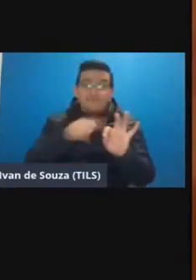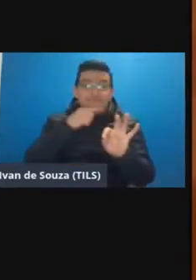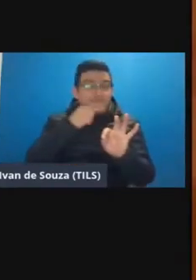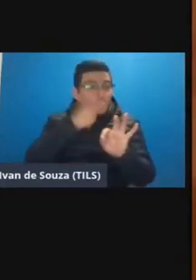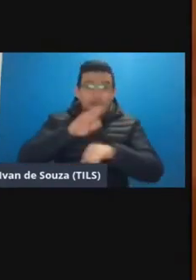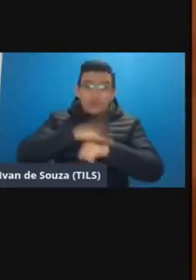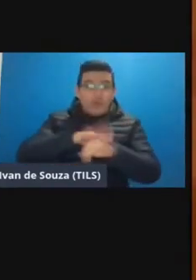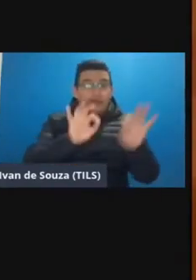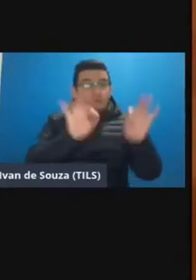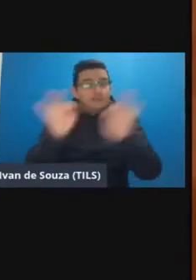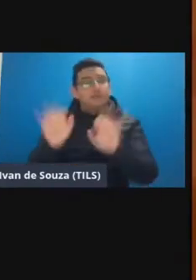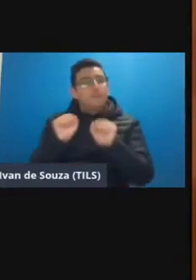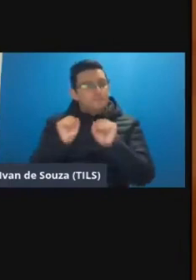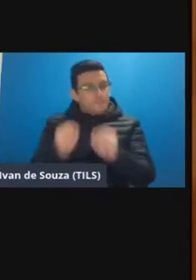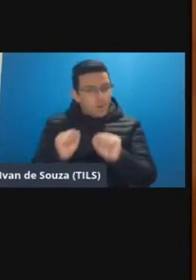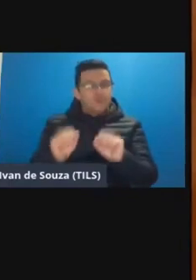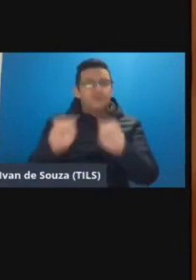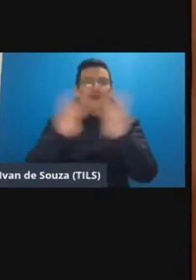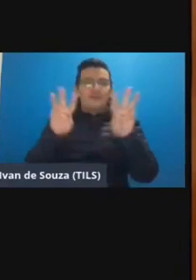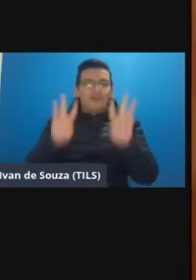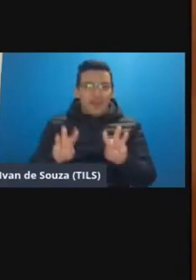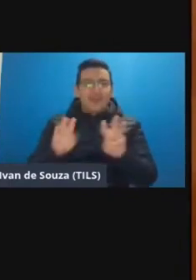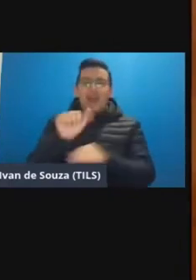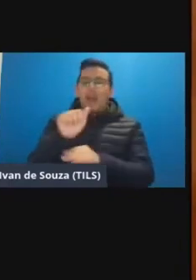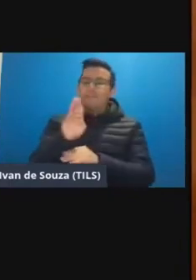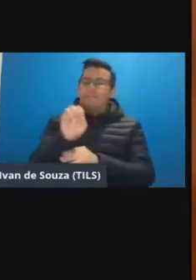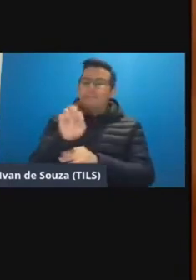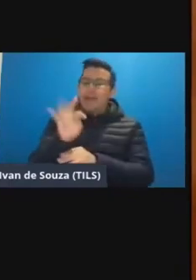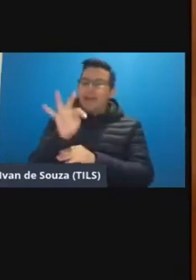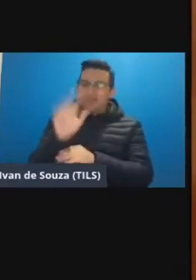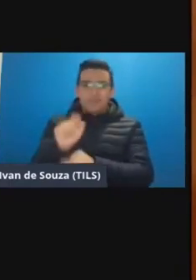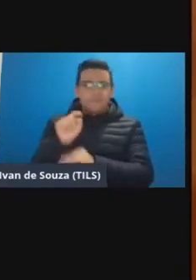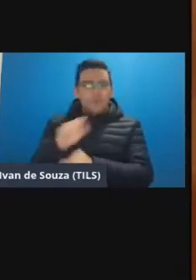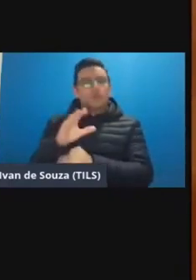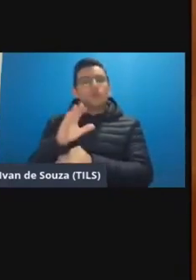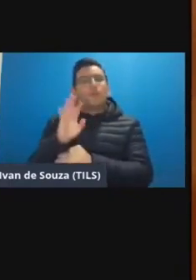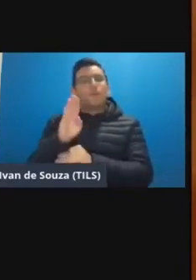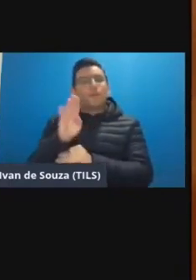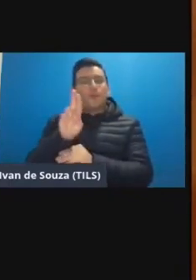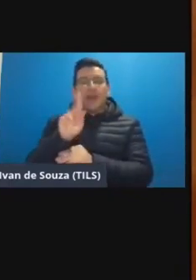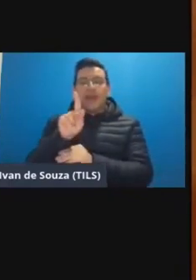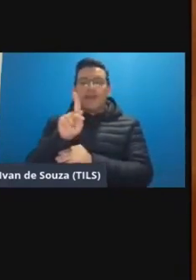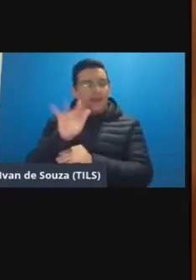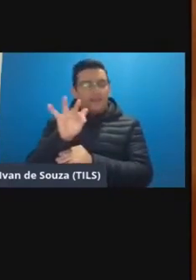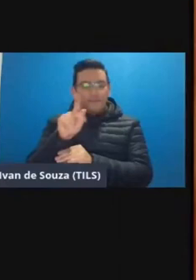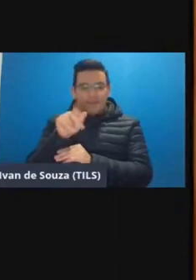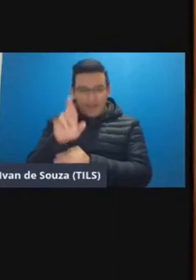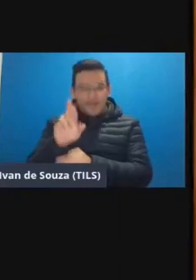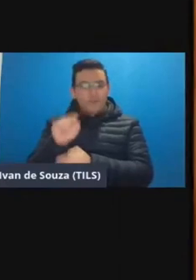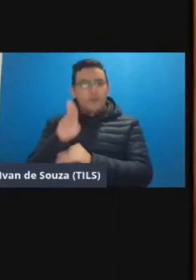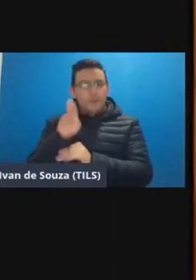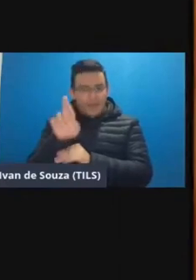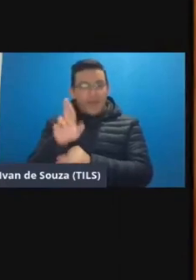tempo real pode entrar lá em UFPR aberta ponto UFPR ponto BR entrar lá na nossa parte